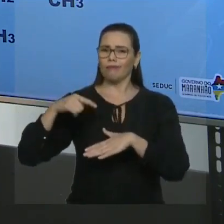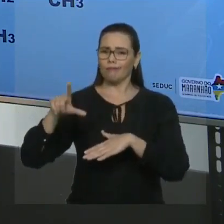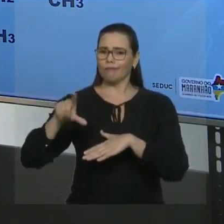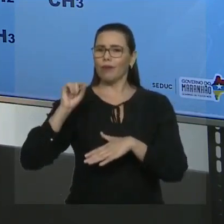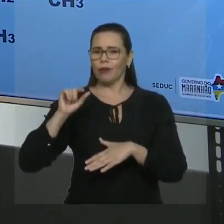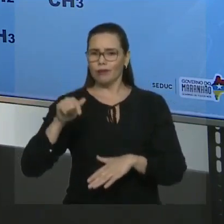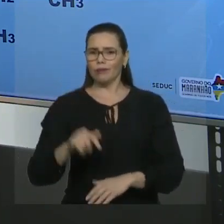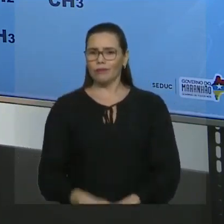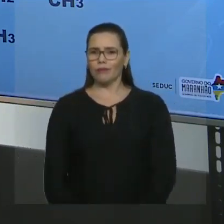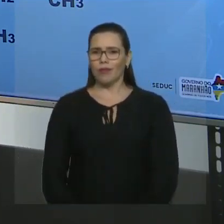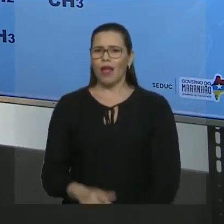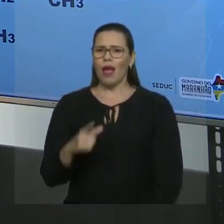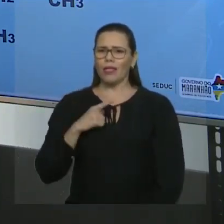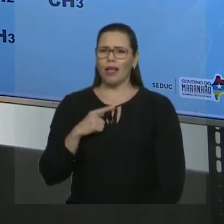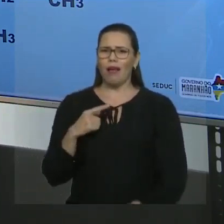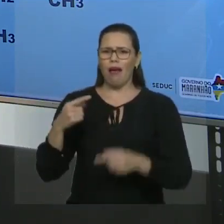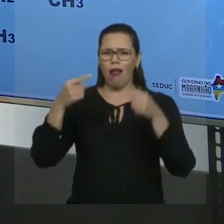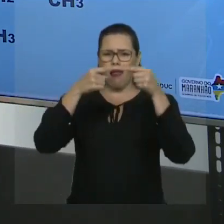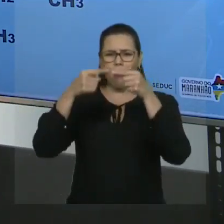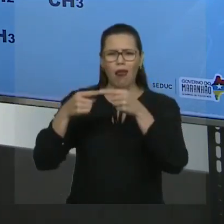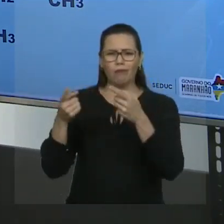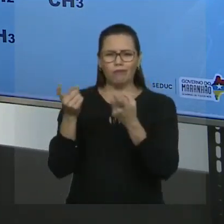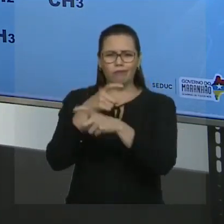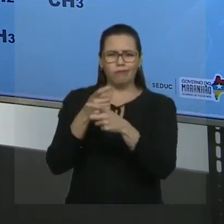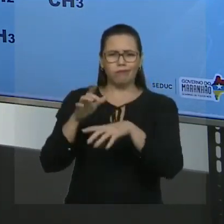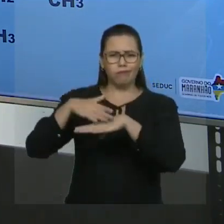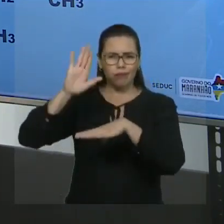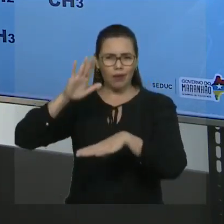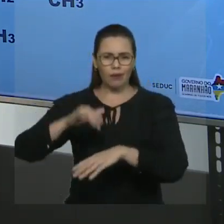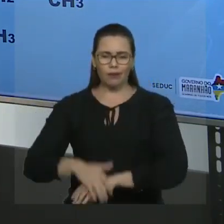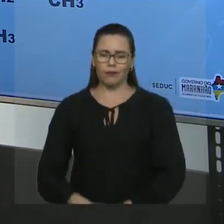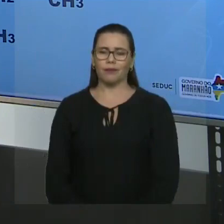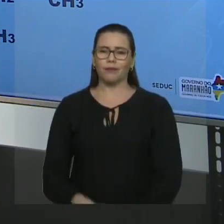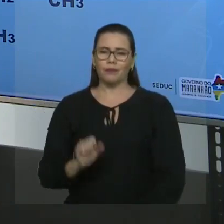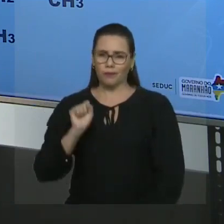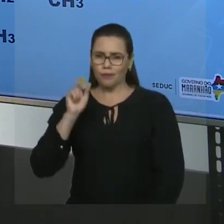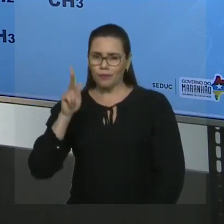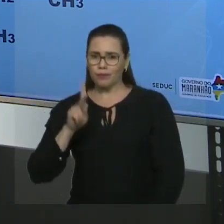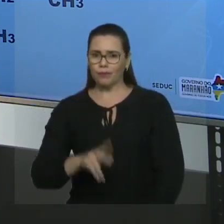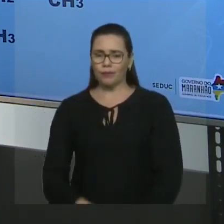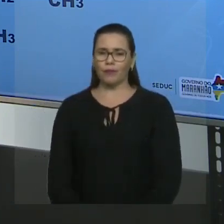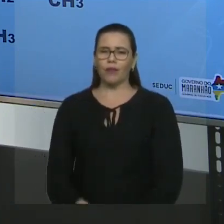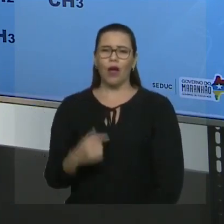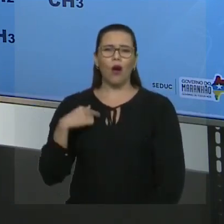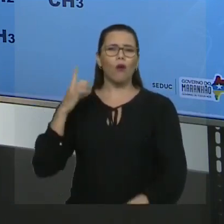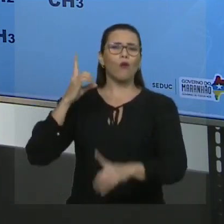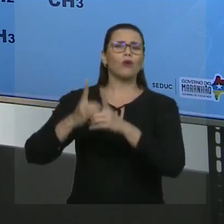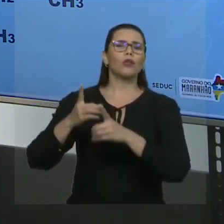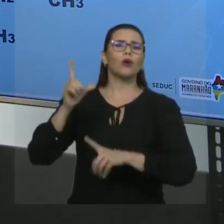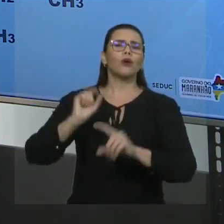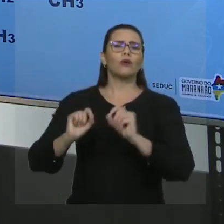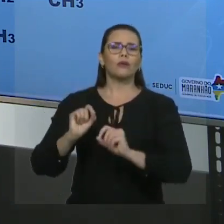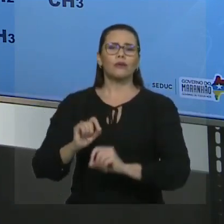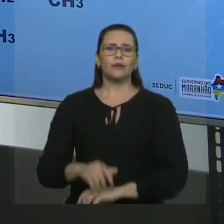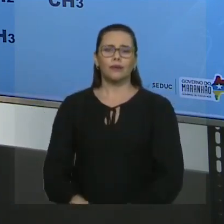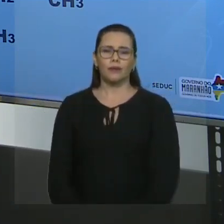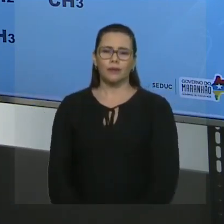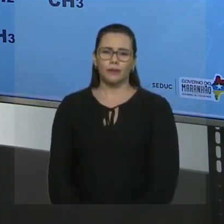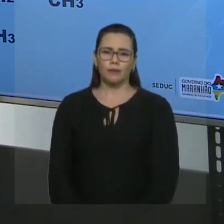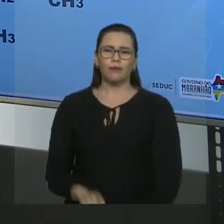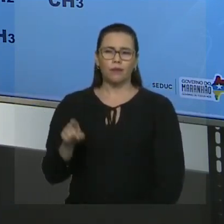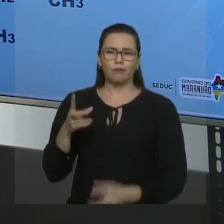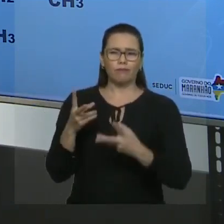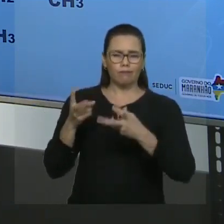Então, perceba que na hora que eu achei a cadeia principal, que é a nossa primeira regra, eu localizei na mesma hora as ramificações ligadas a ela. Você que a